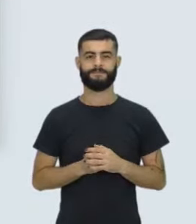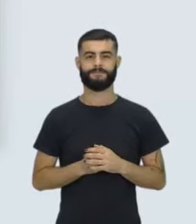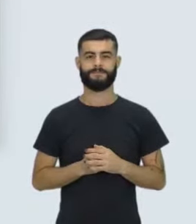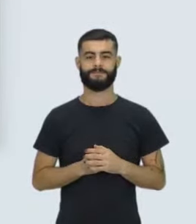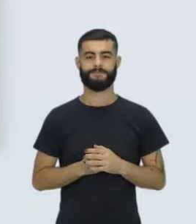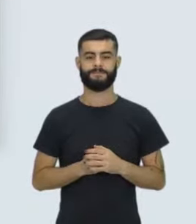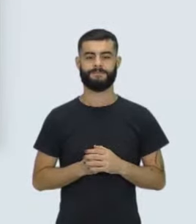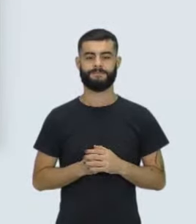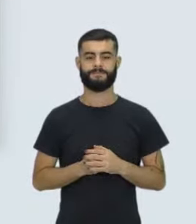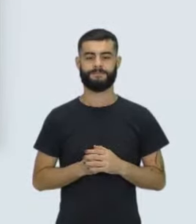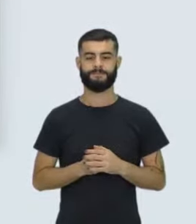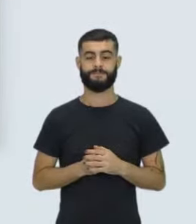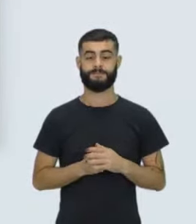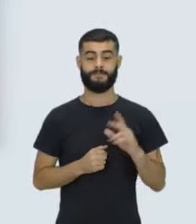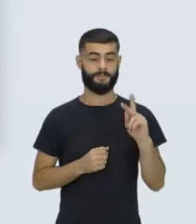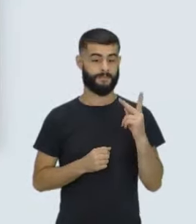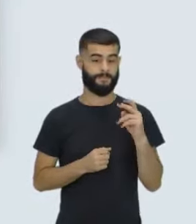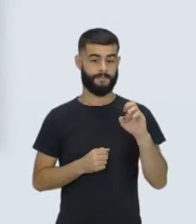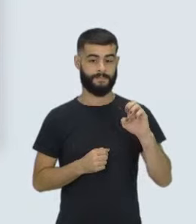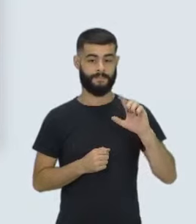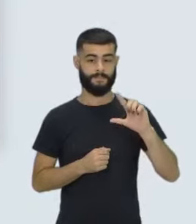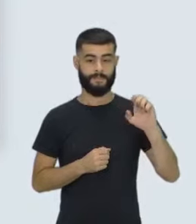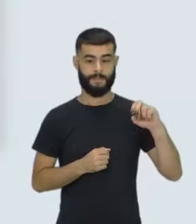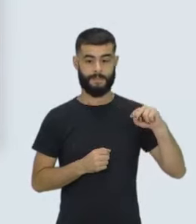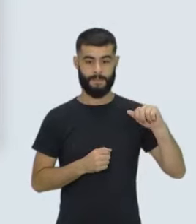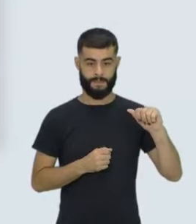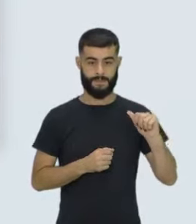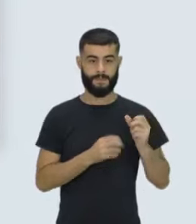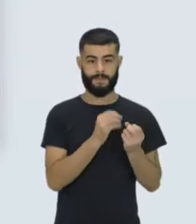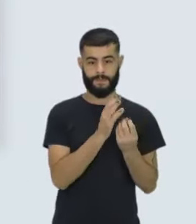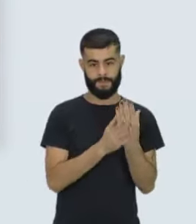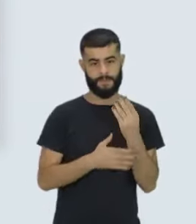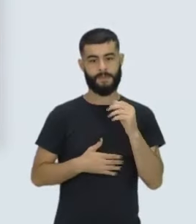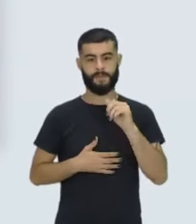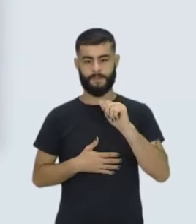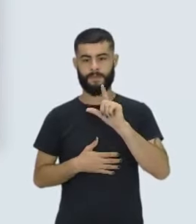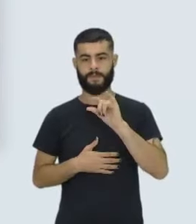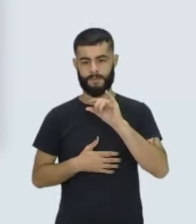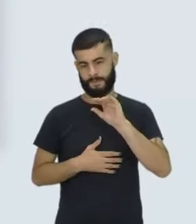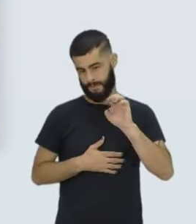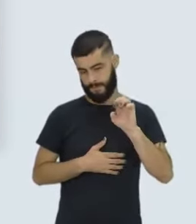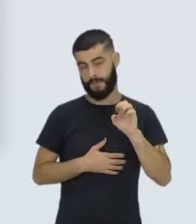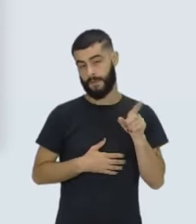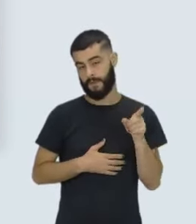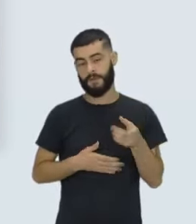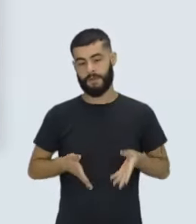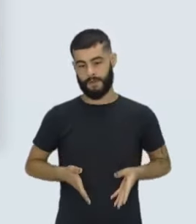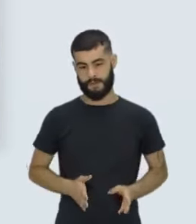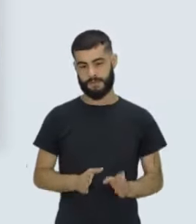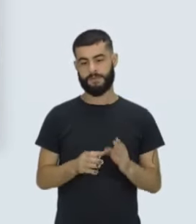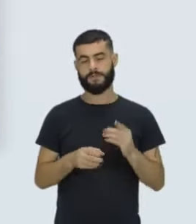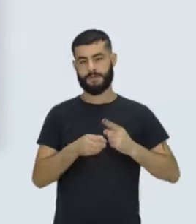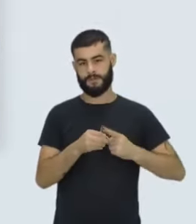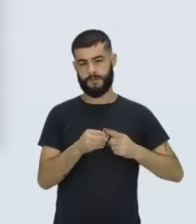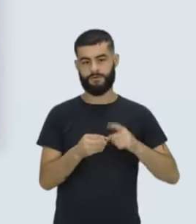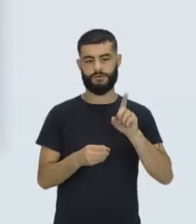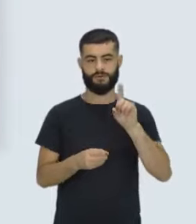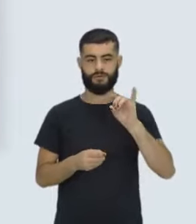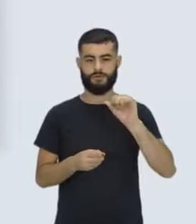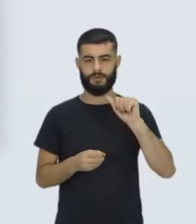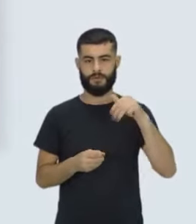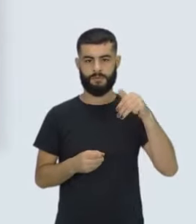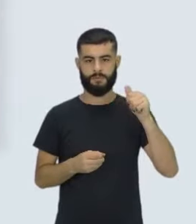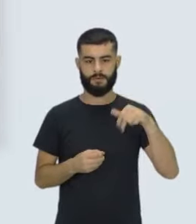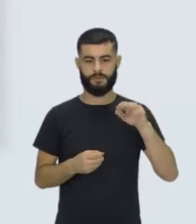Helena Morley, ela chamava, na verdade, Alice. Ela nasceu em Diamantina. Quando o Minha Vida teve uma vida talvez mais simples, mas